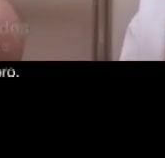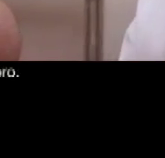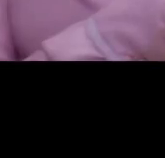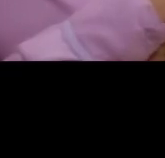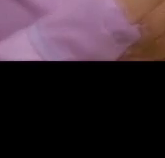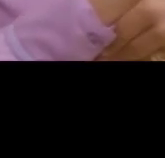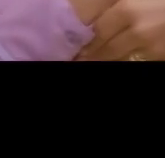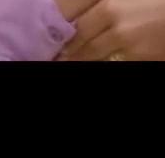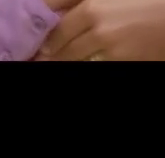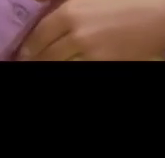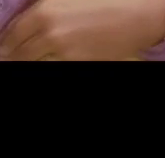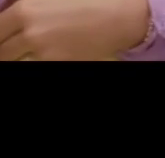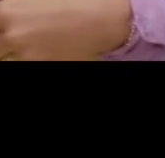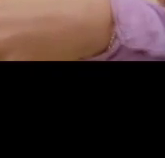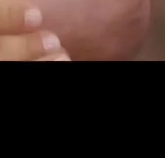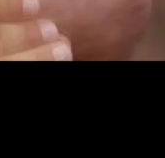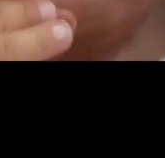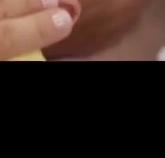vem em dobro.